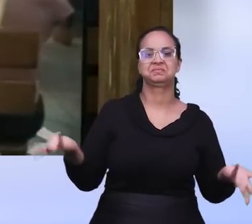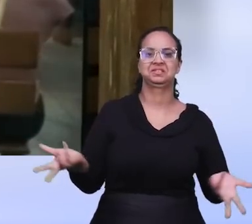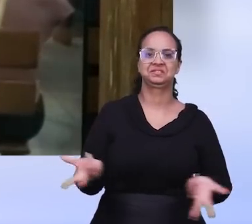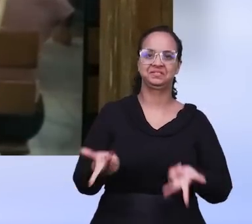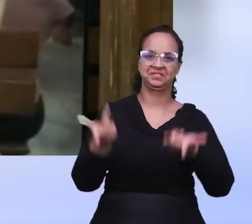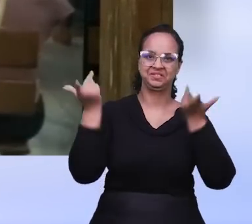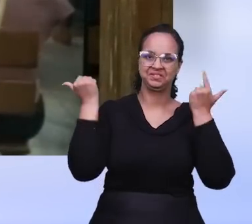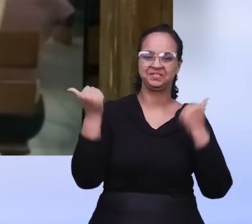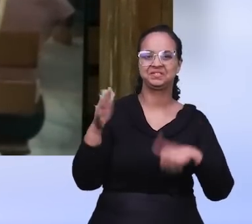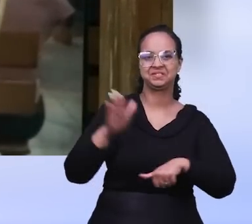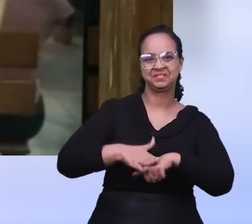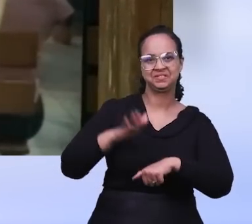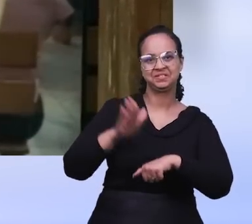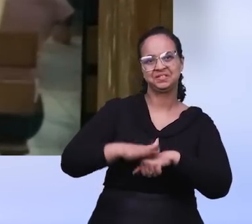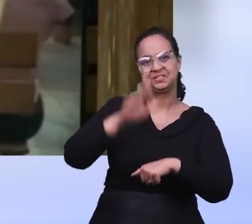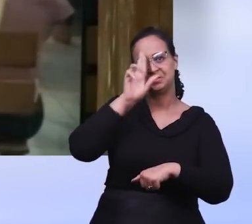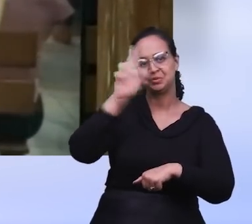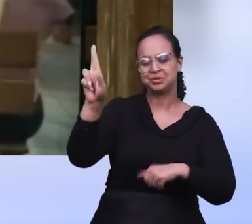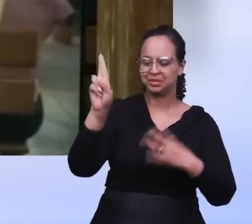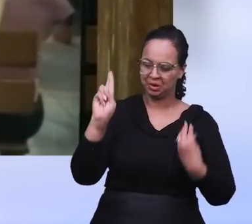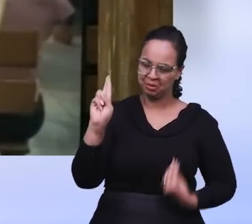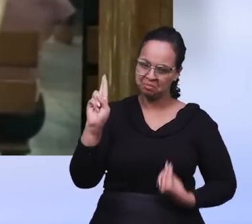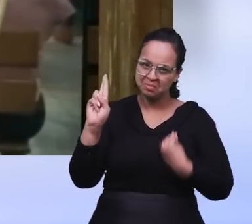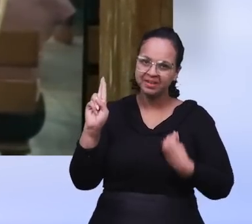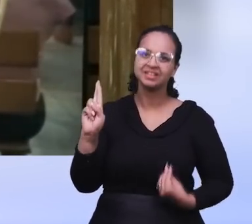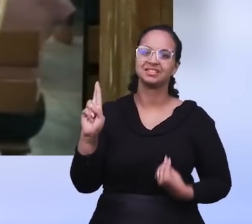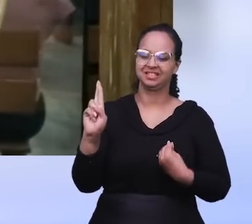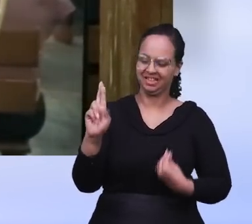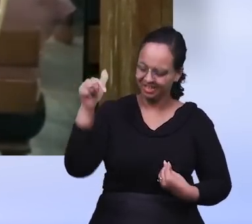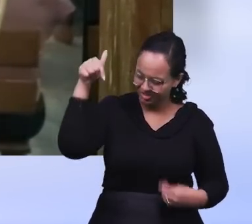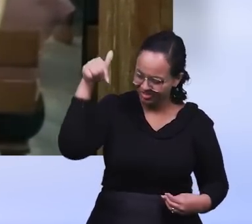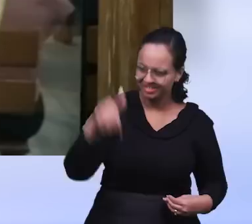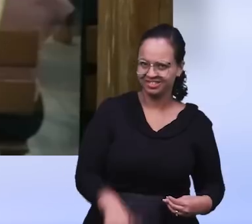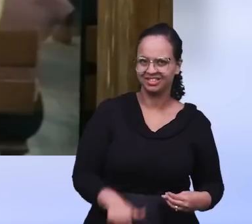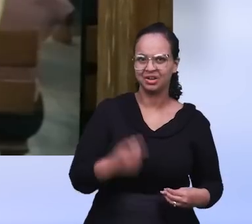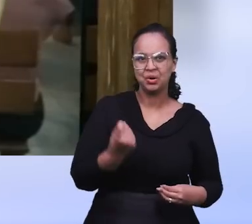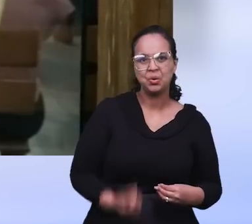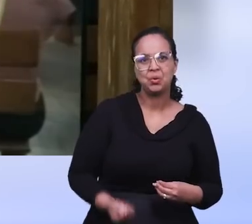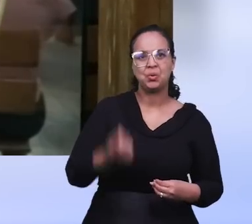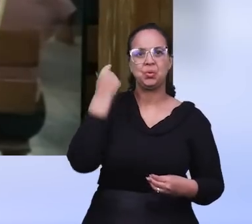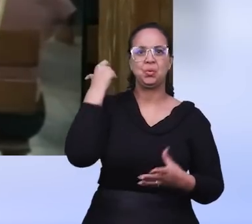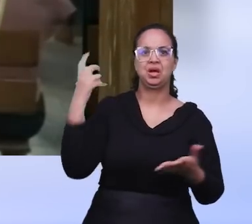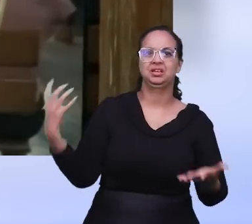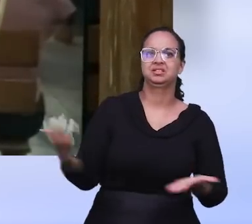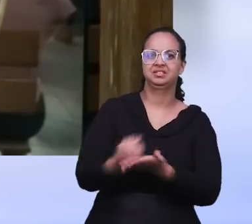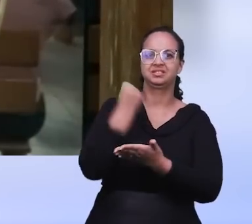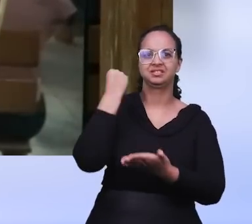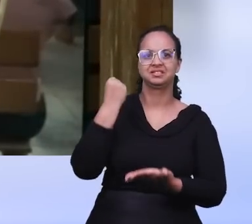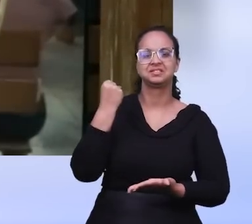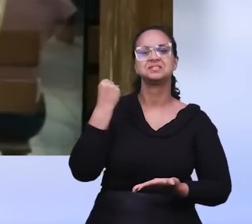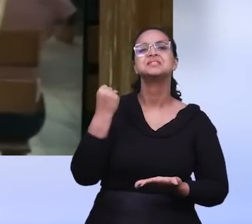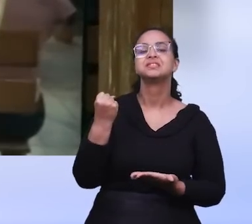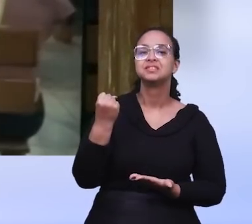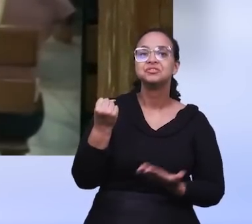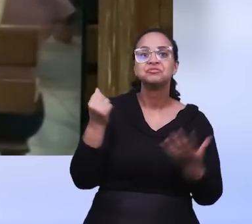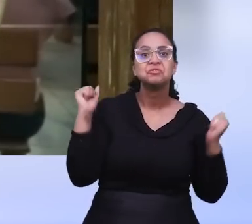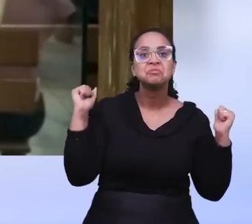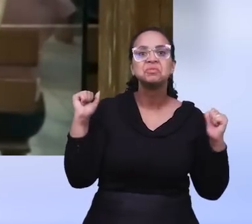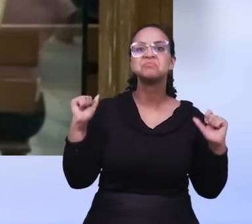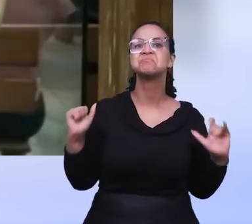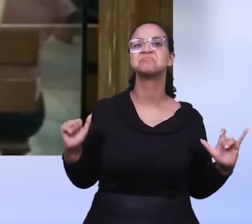maravilhosa. O Senhor realmente está presente, o Senhor está chegando, o Senhor está vindo.